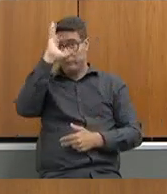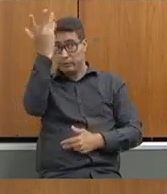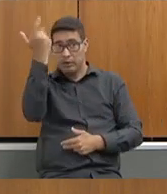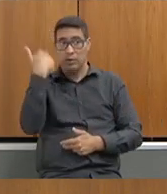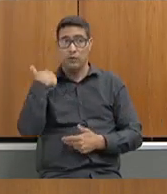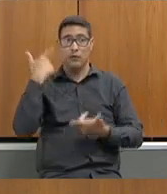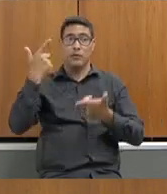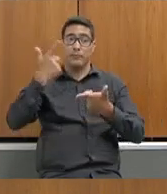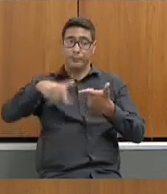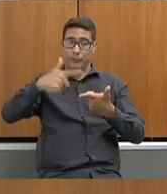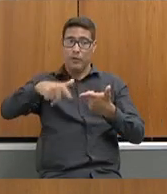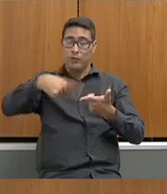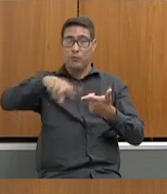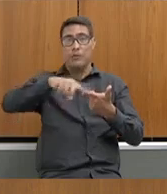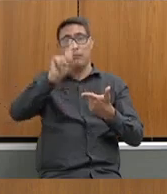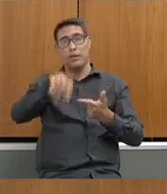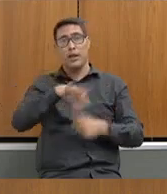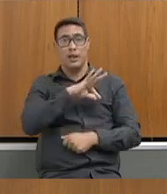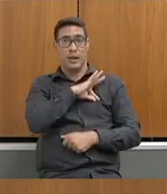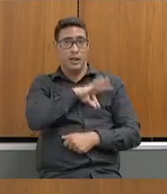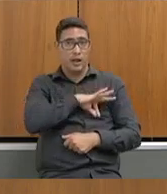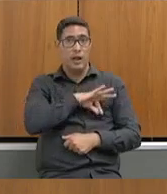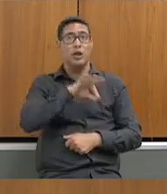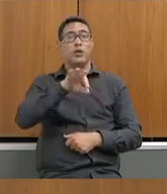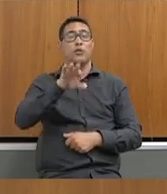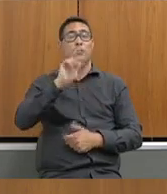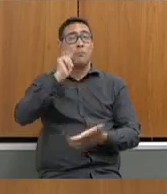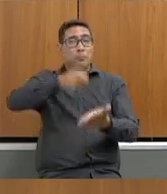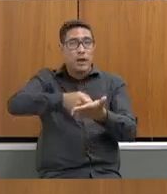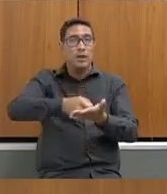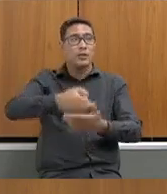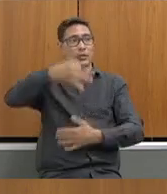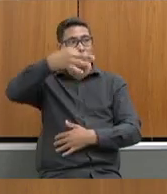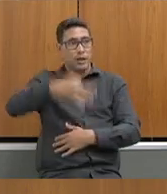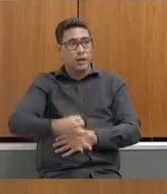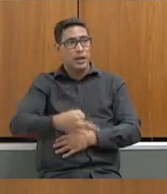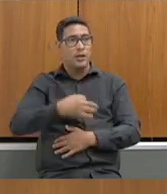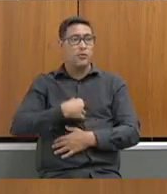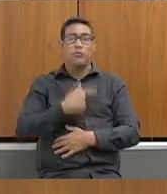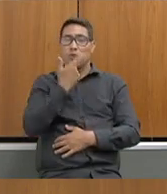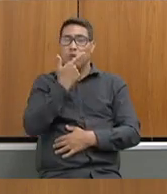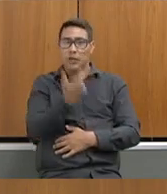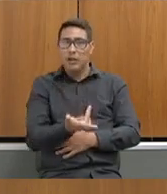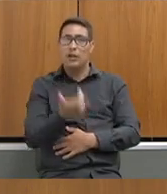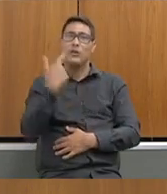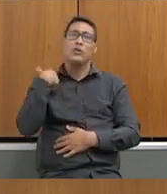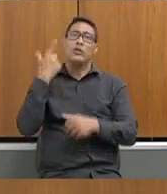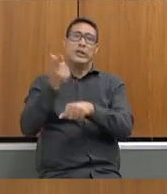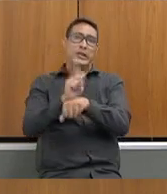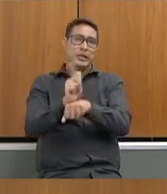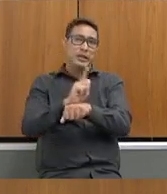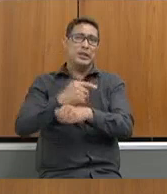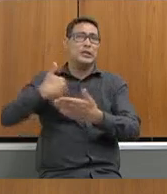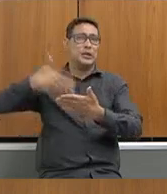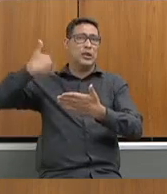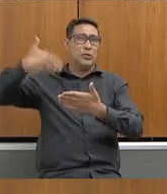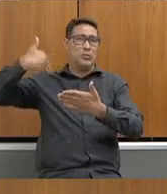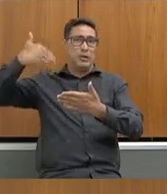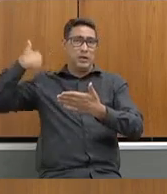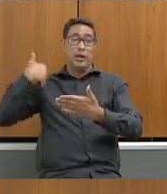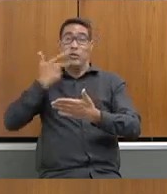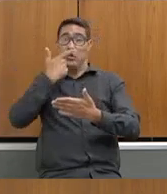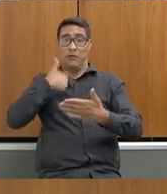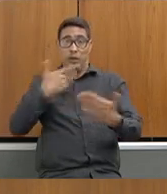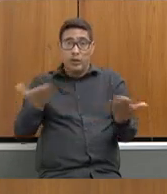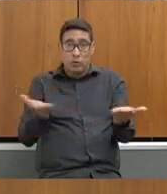nós, que eram salário em dia. E aqui eu não estou para ficar falando de gestão passada, estou para dizer na realidade. Porque para